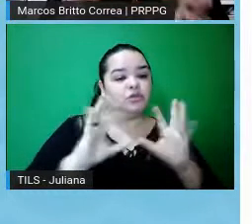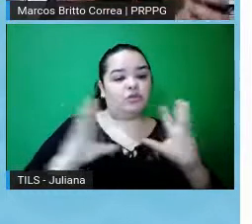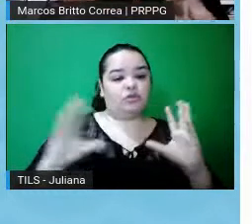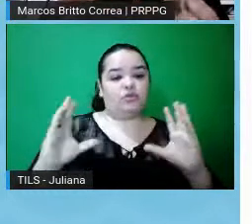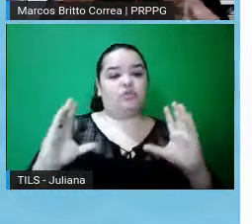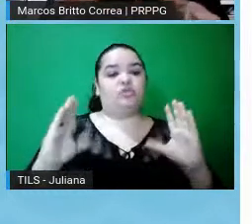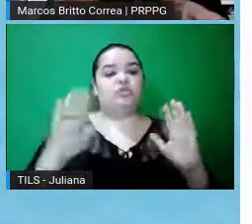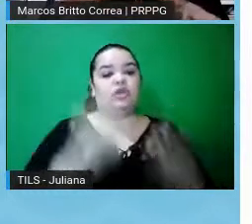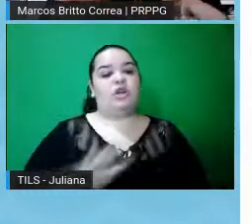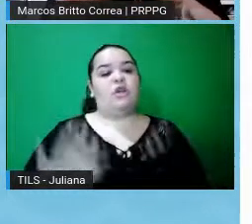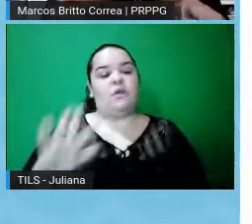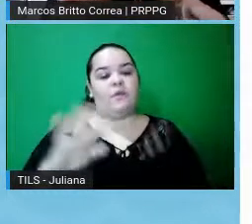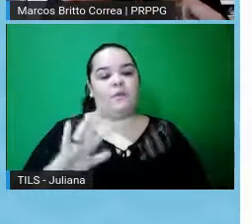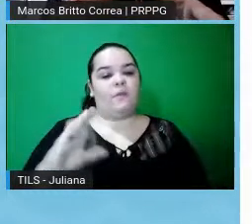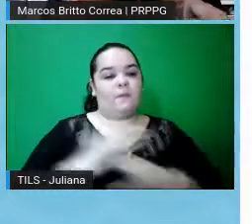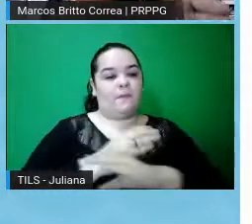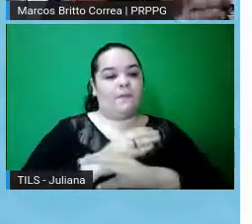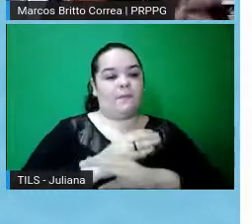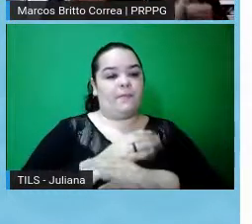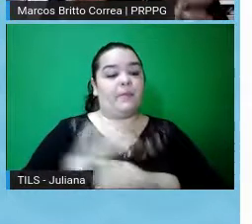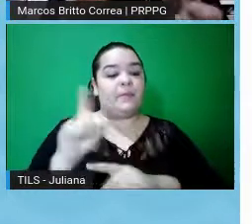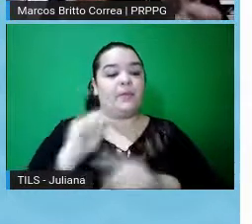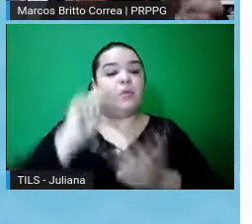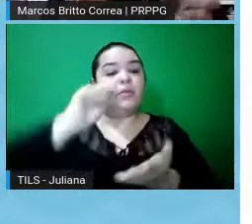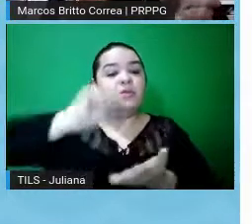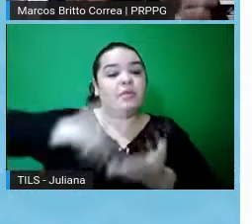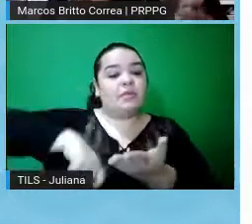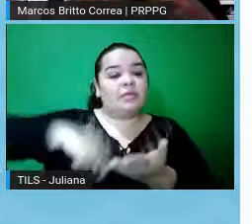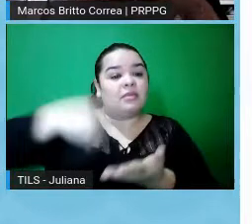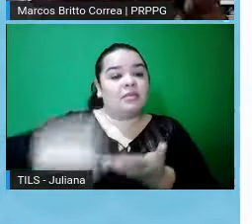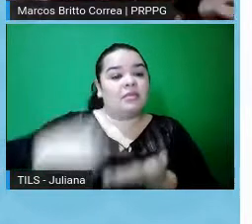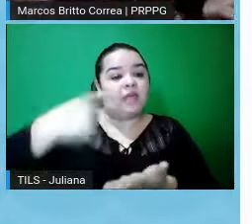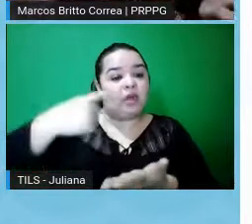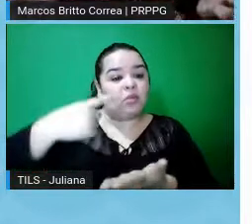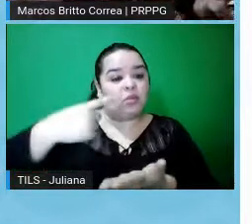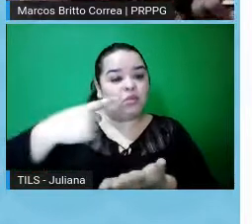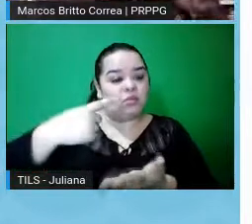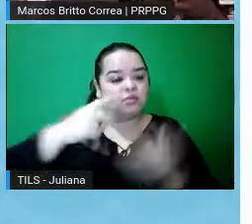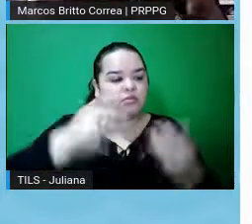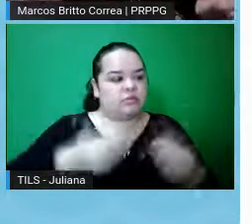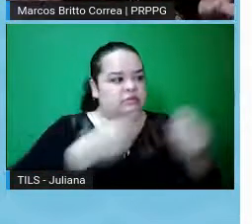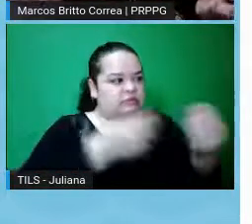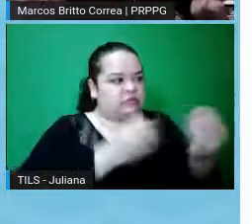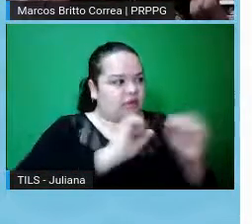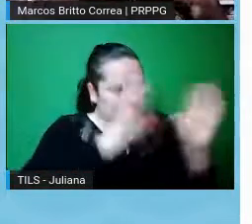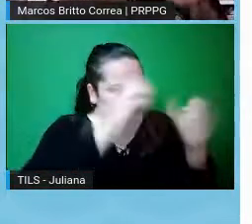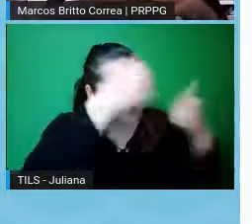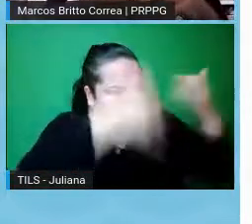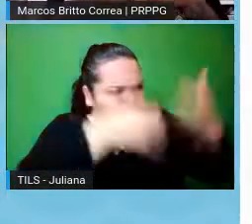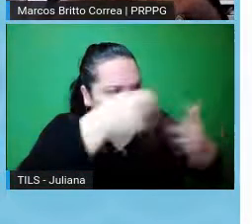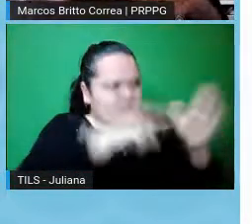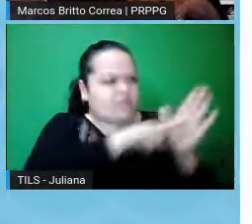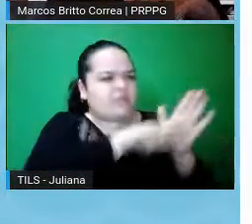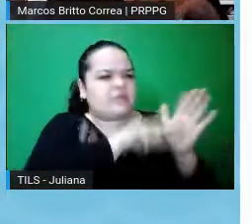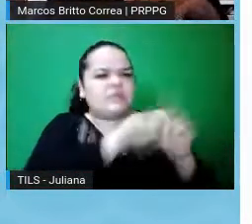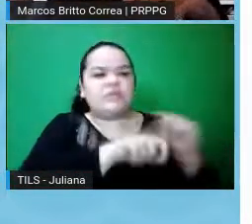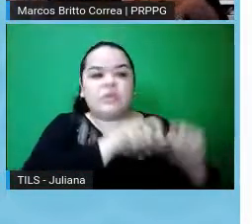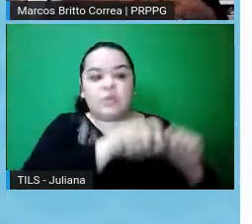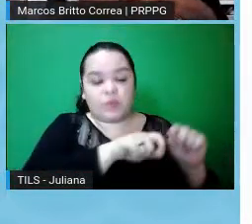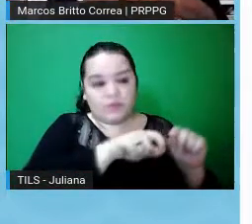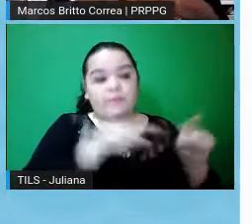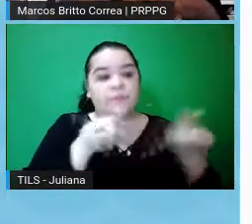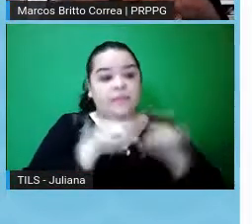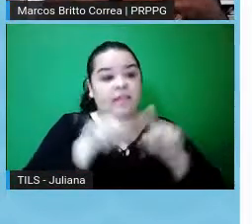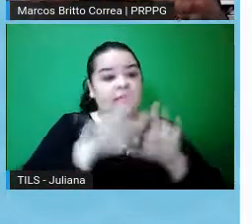E o termo de consentimento livre esclarecido, tá, é extremamente, é fundamental, na verdade, né, é um item essencial, ele é submetido